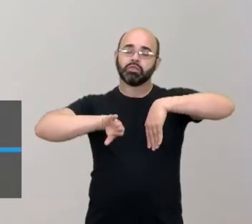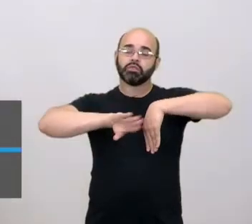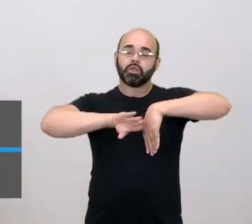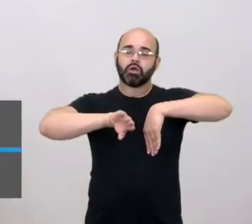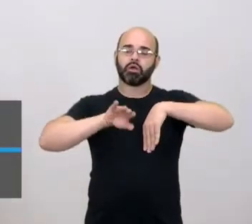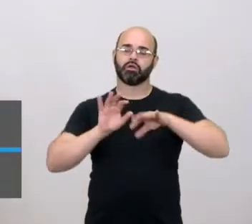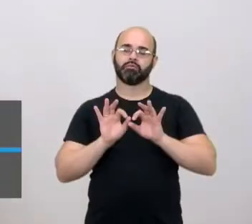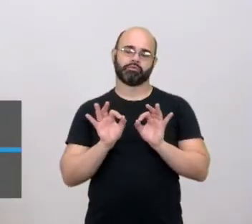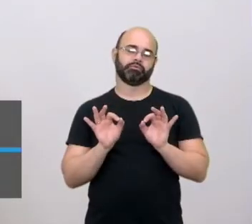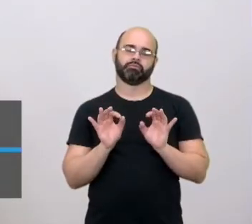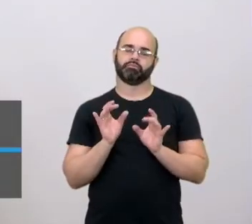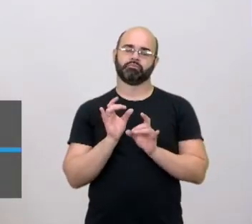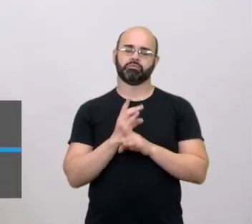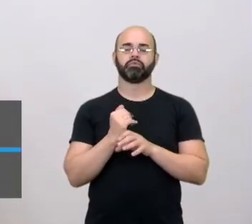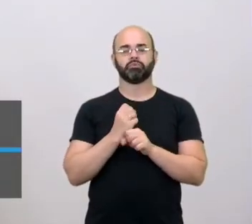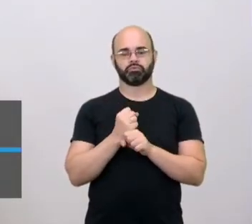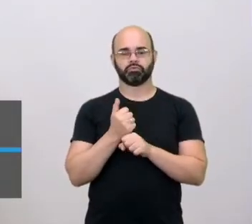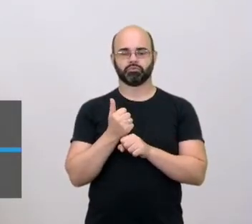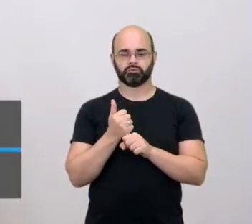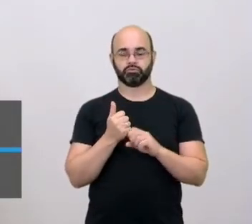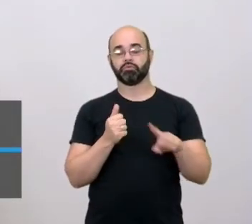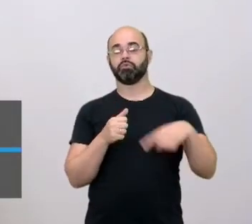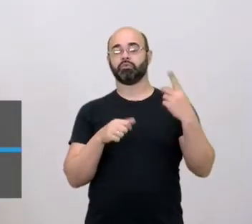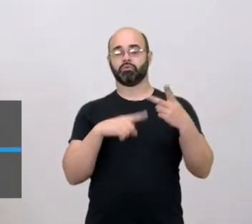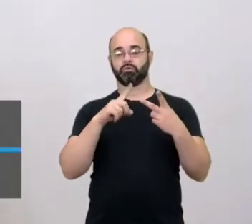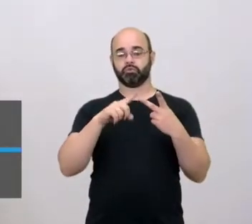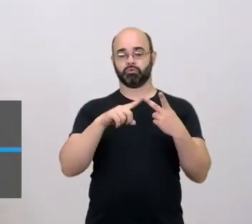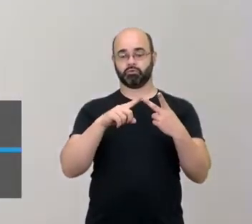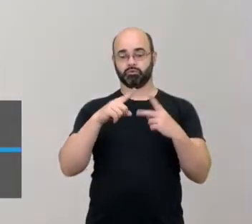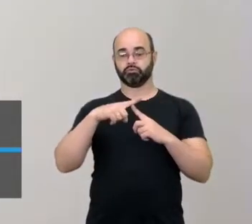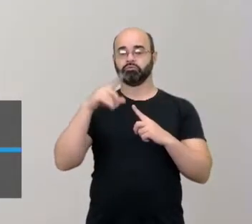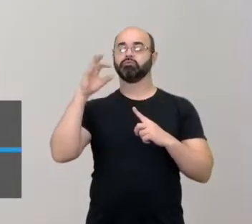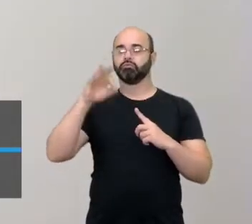Kyokushin, ele é... as lutas são por nocaute. Ah.